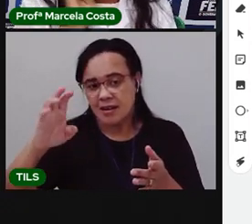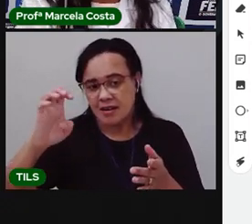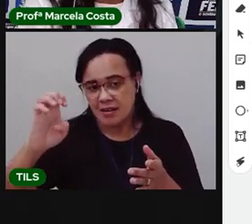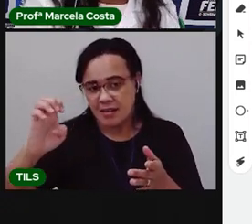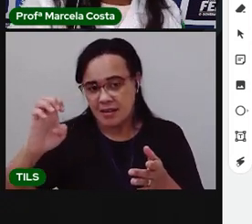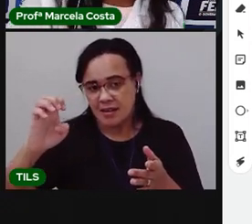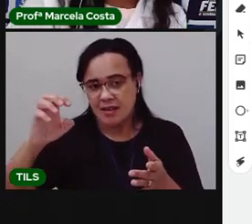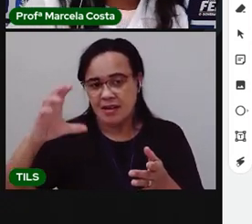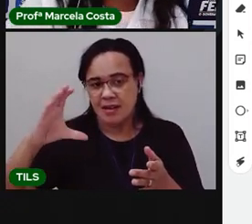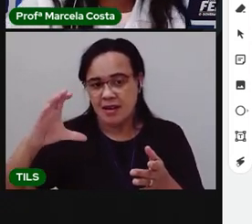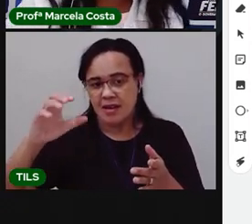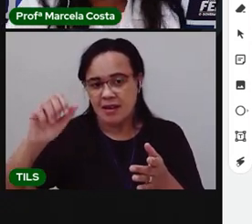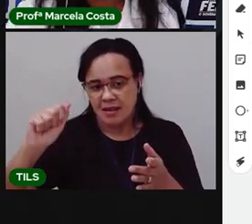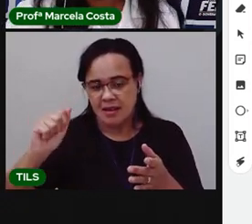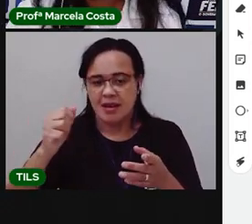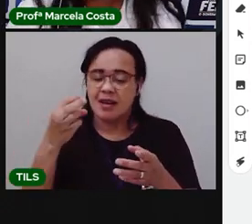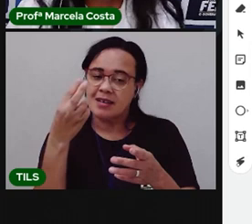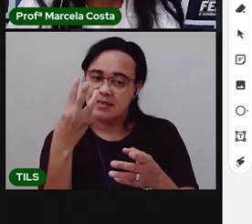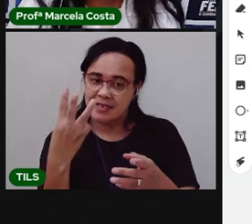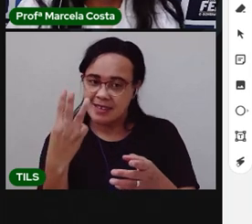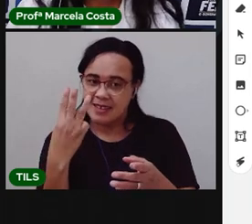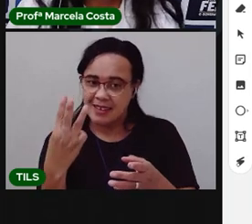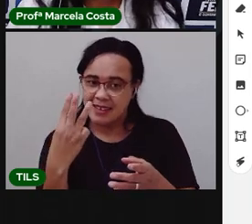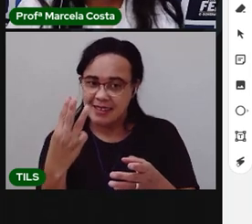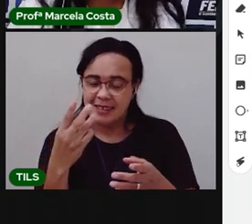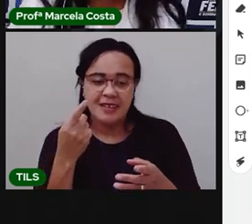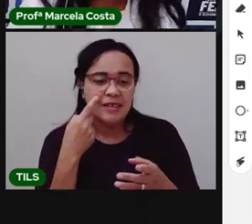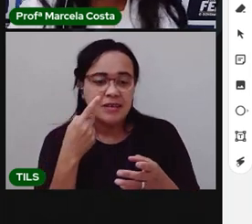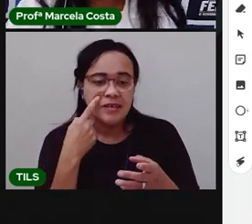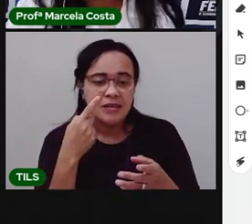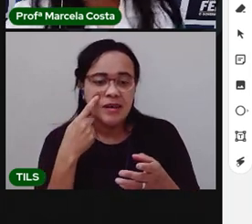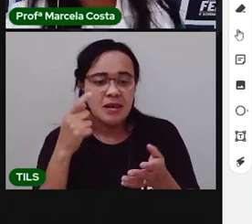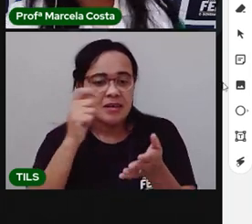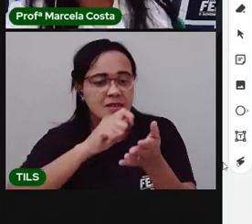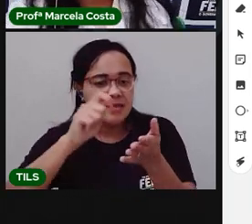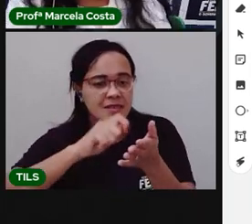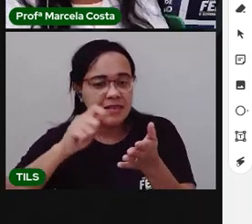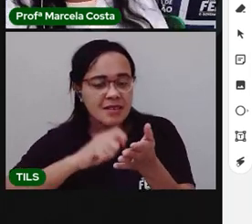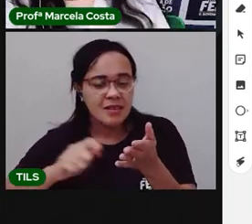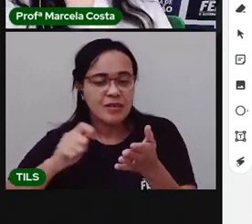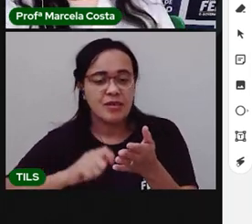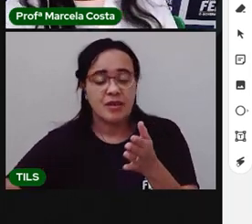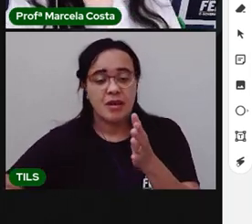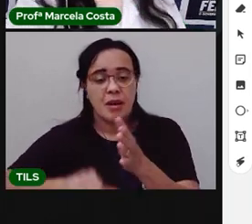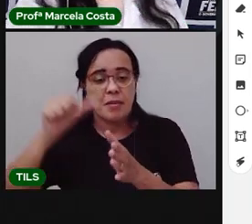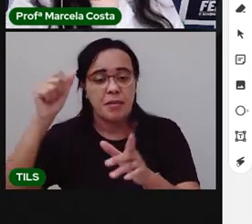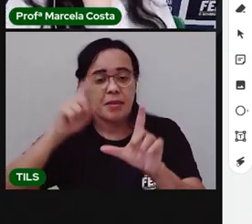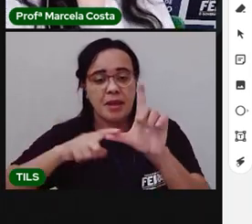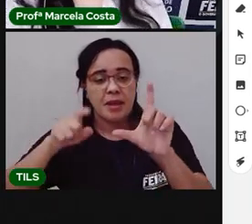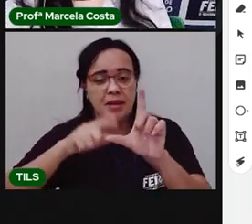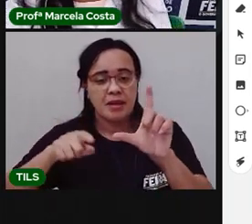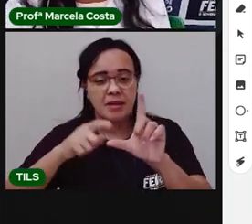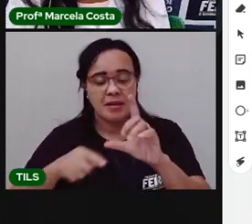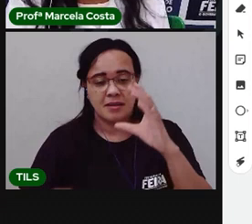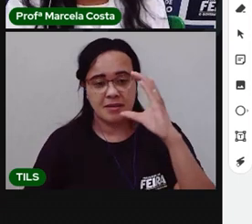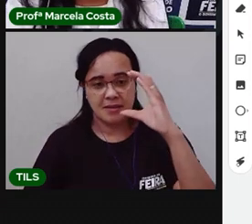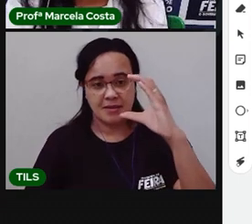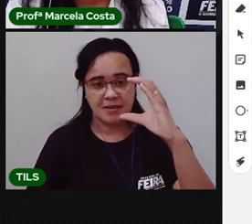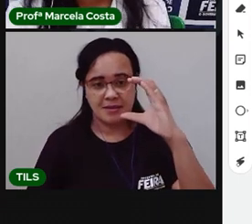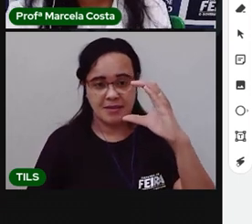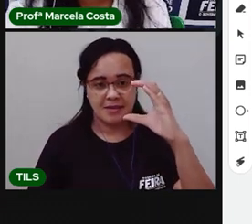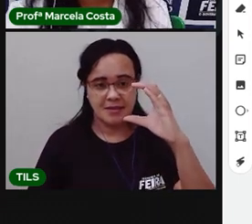Três vezes que eu disse. Vamos ver agora qual é a primeira letra que a gente escreve. É a letra C.